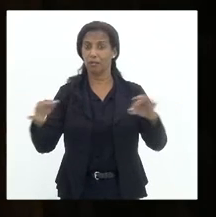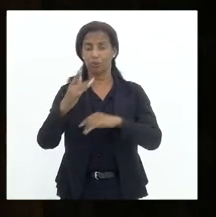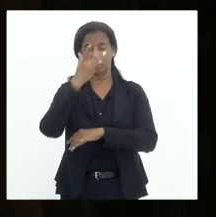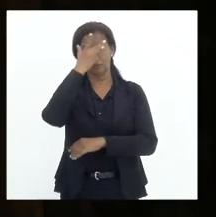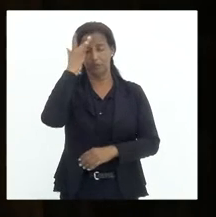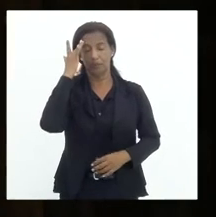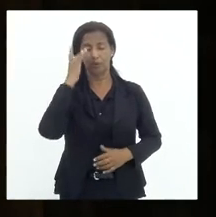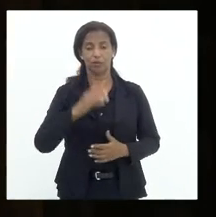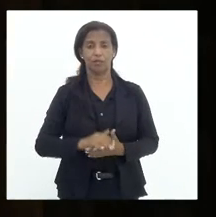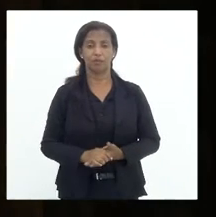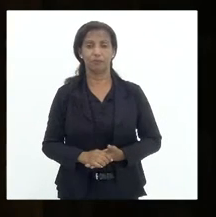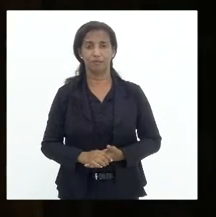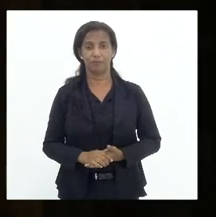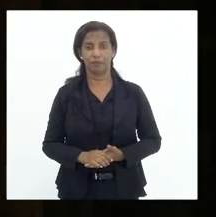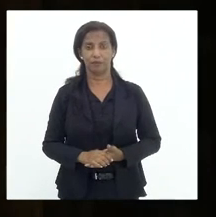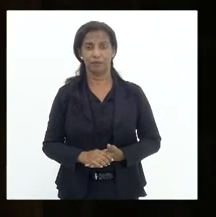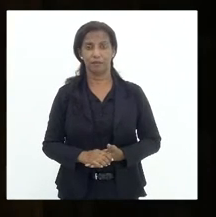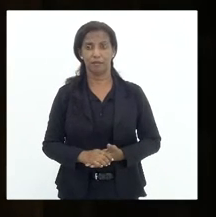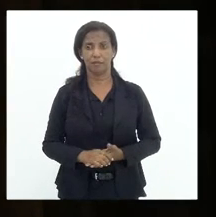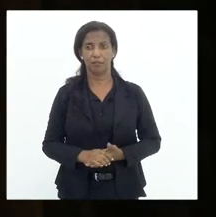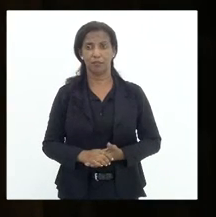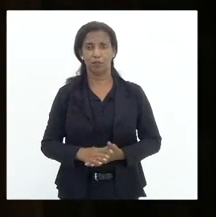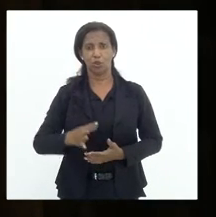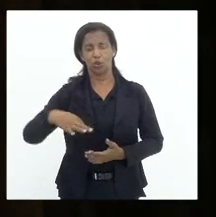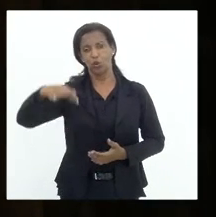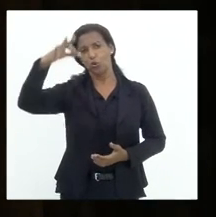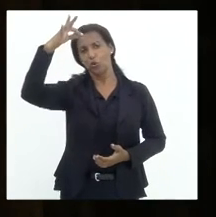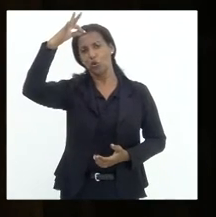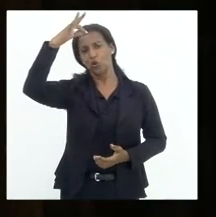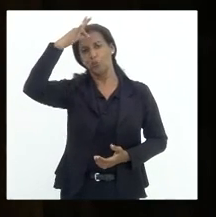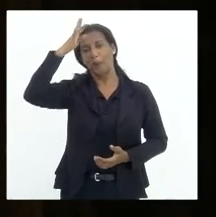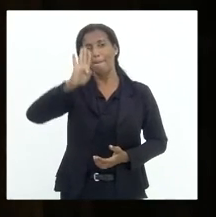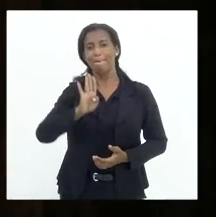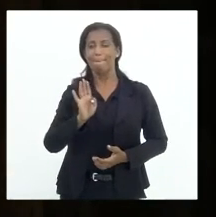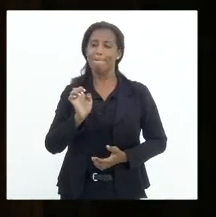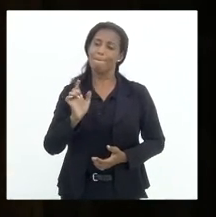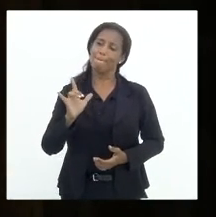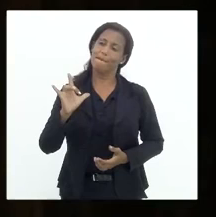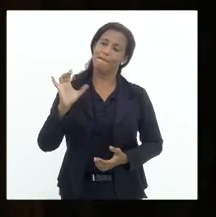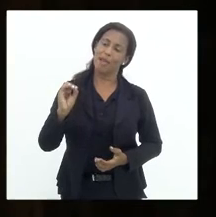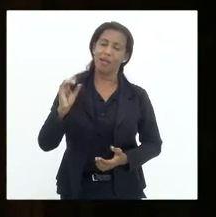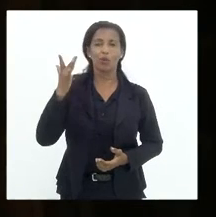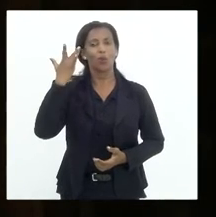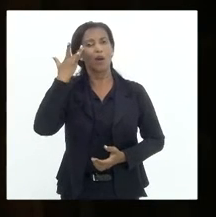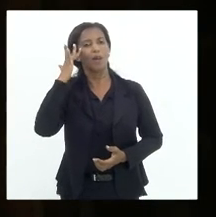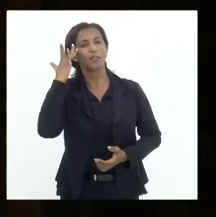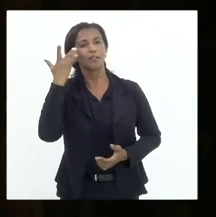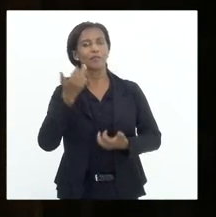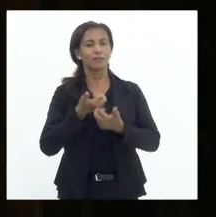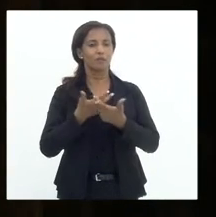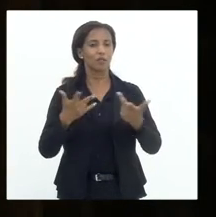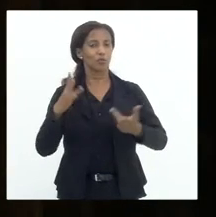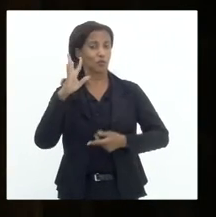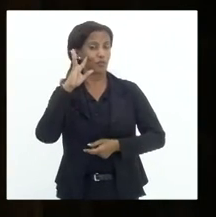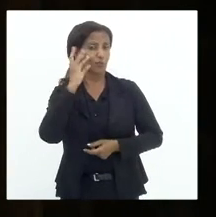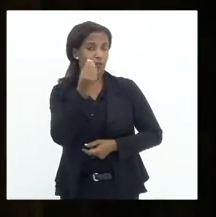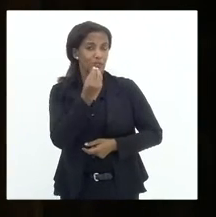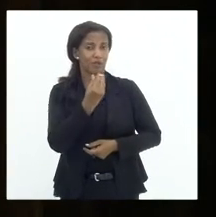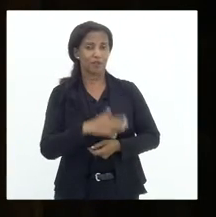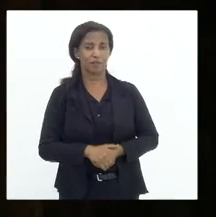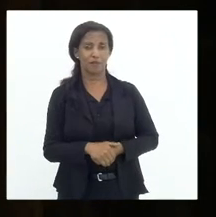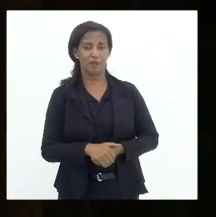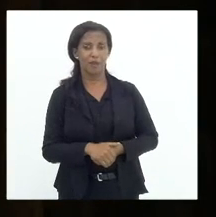com espírito bélico, achando que as coisas vão se resolver pelo